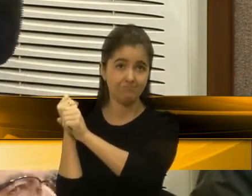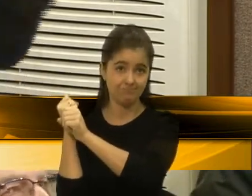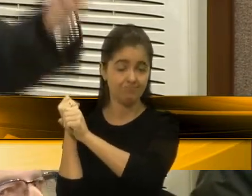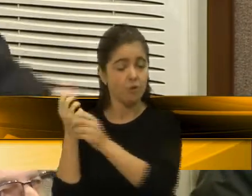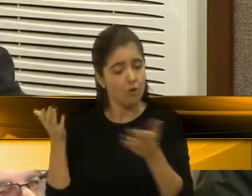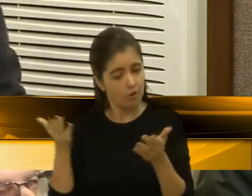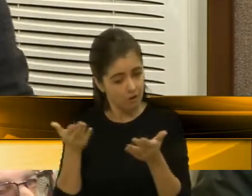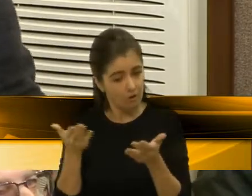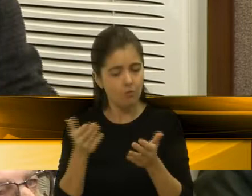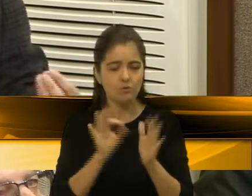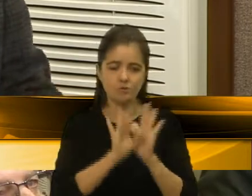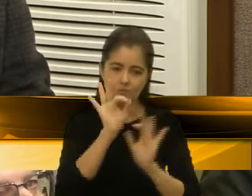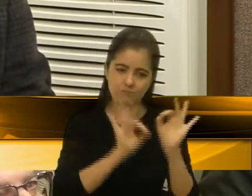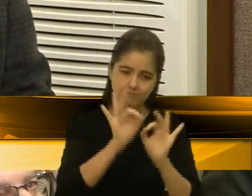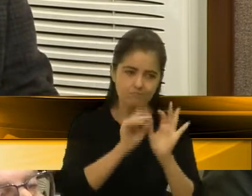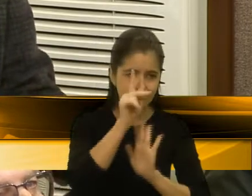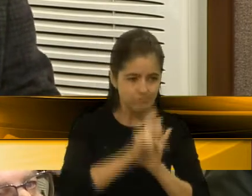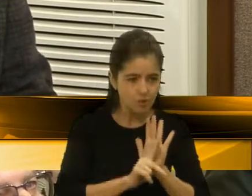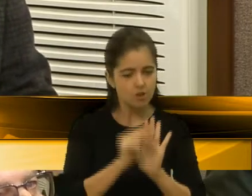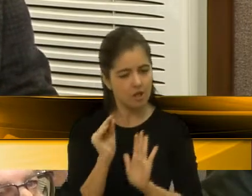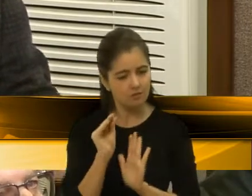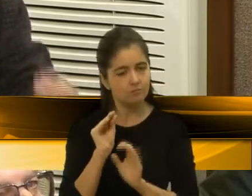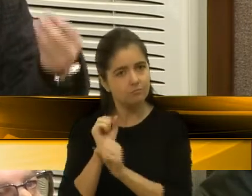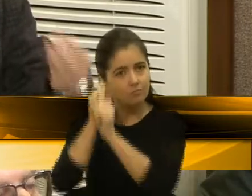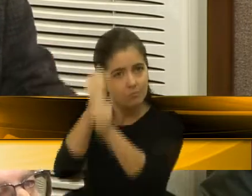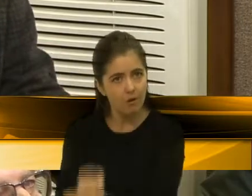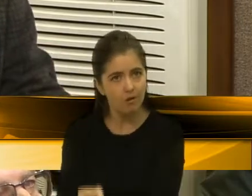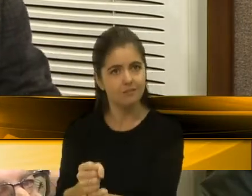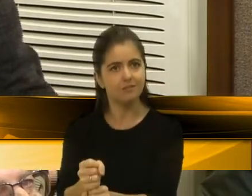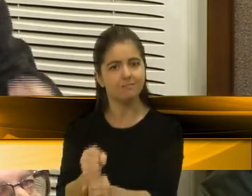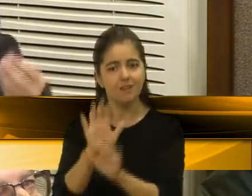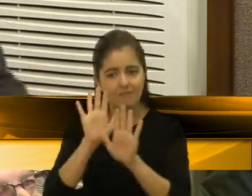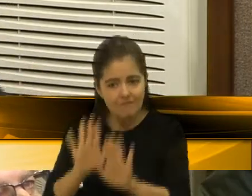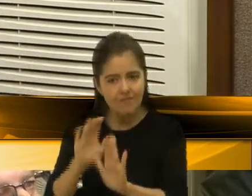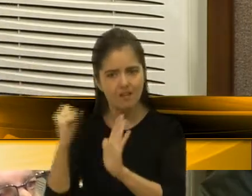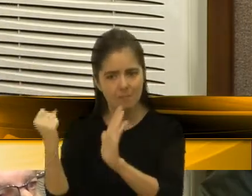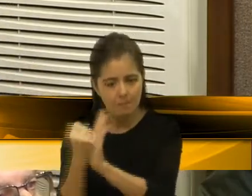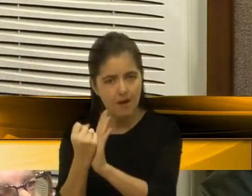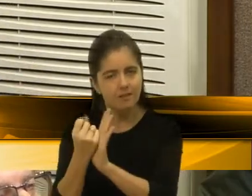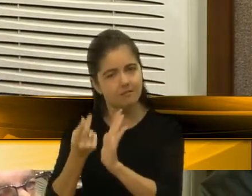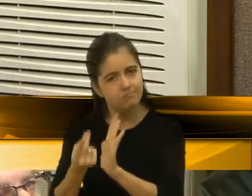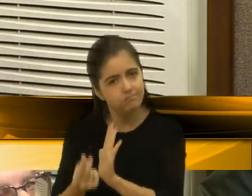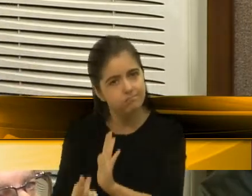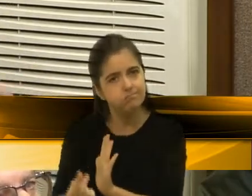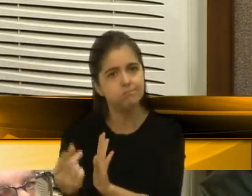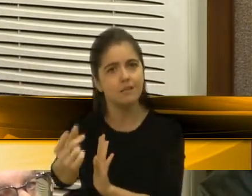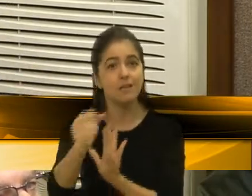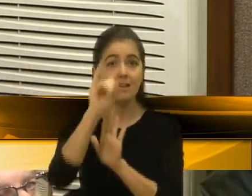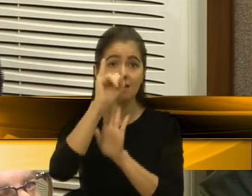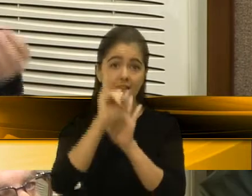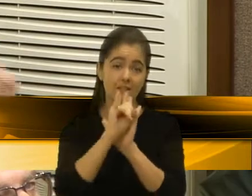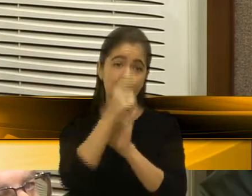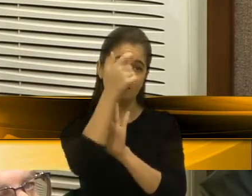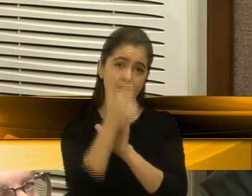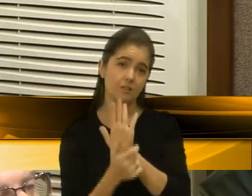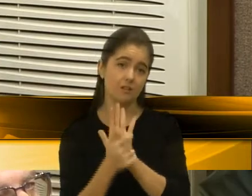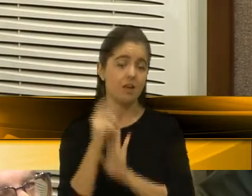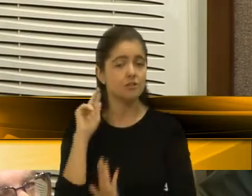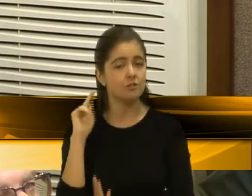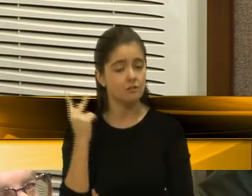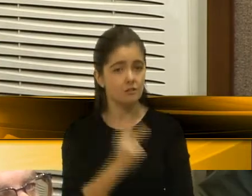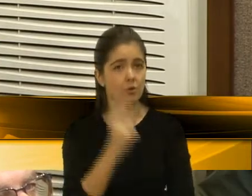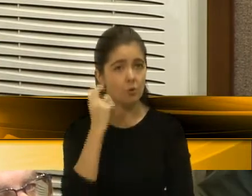acrescentar ainda mais referências históricas, preservando a identidade histórica, cultural, turística e, por que não,